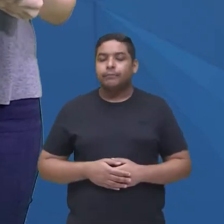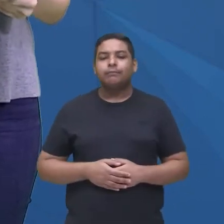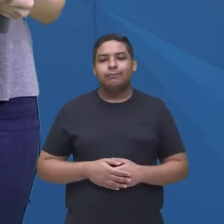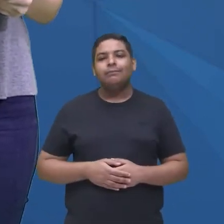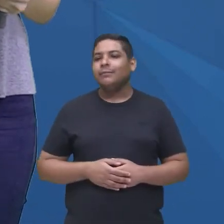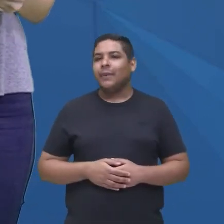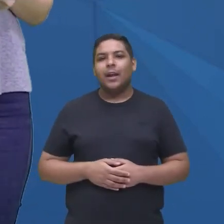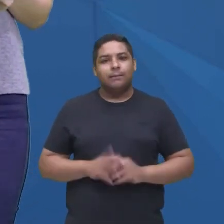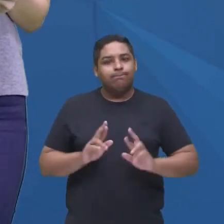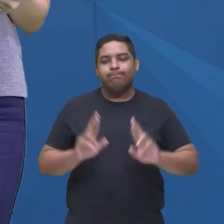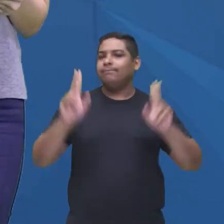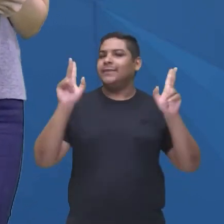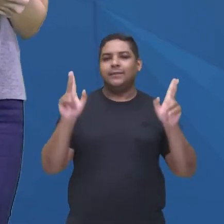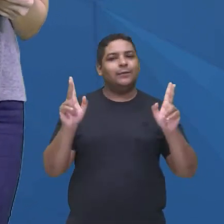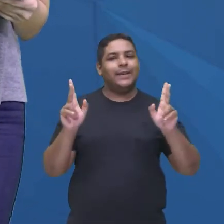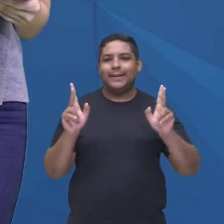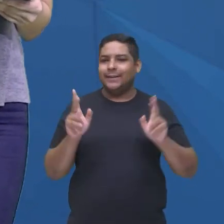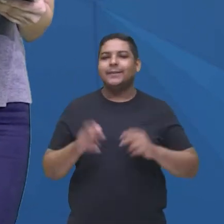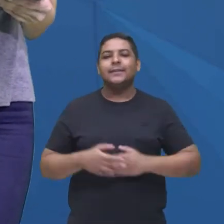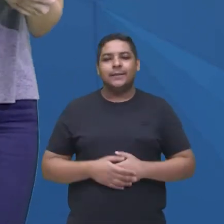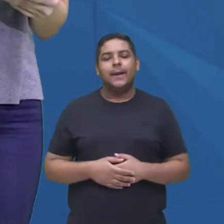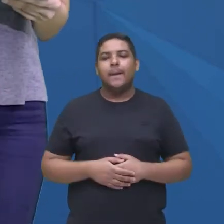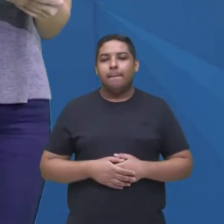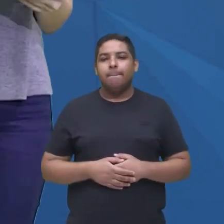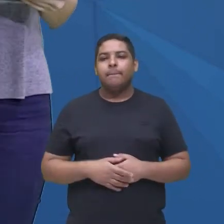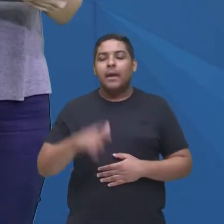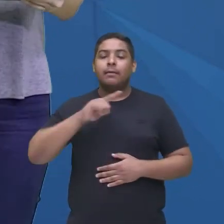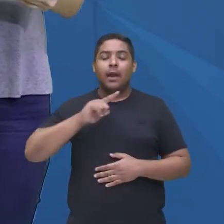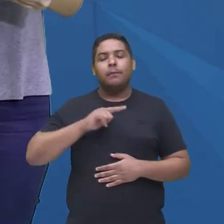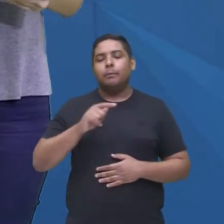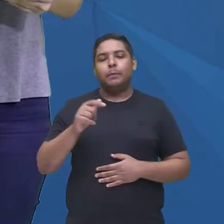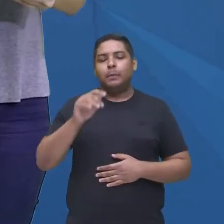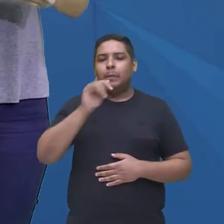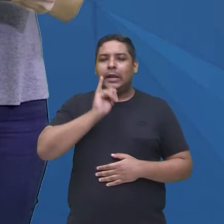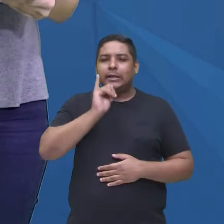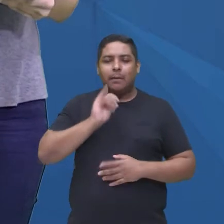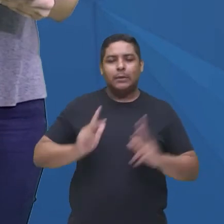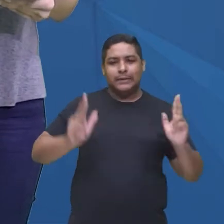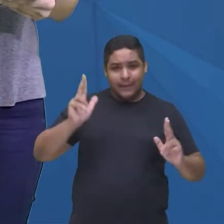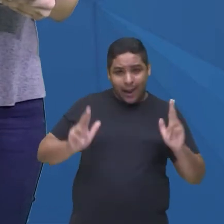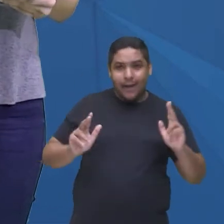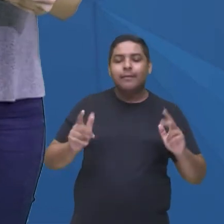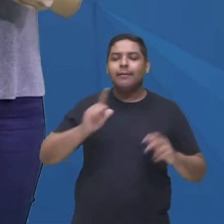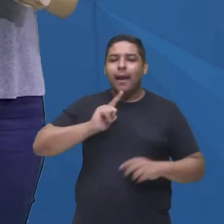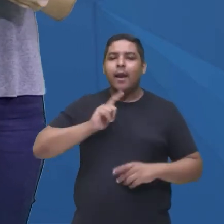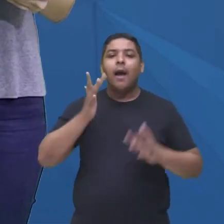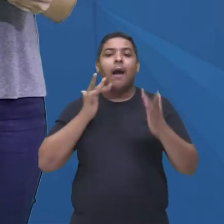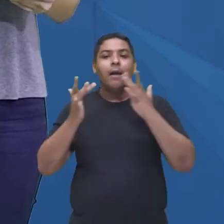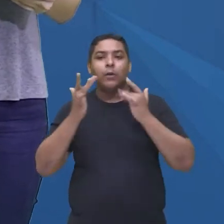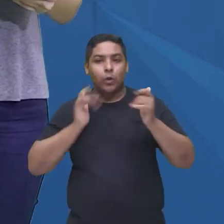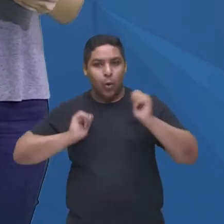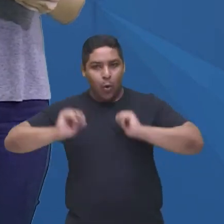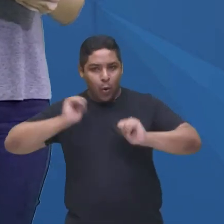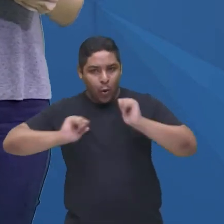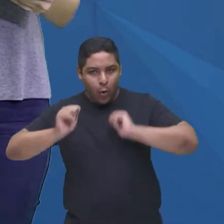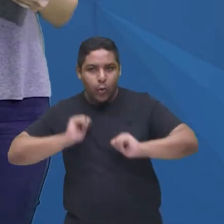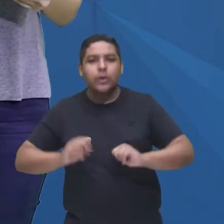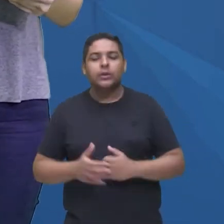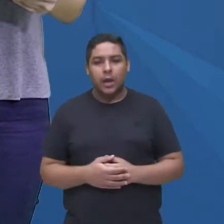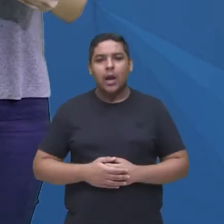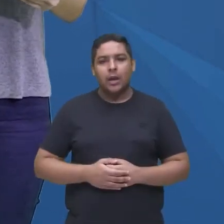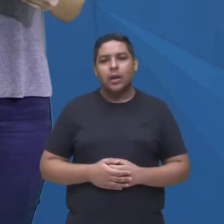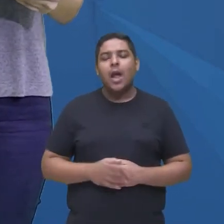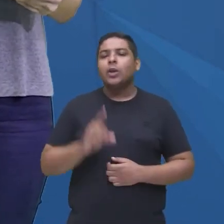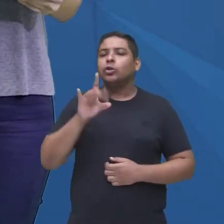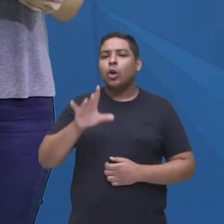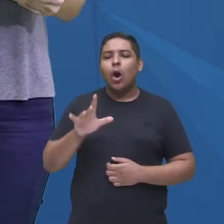maquiagem, né? Porque quando a gente vê uma série, a gente tem ali os atores interpretando esses personagens. Mas na abertura,